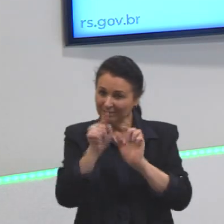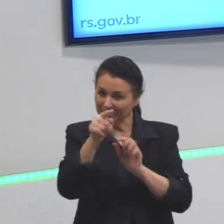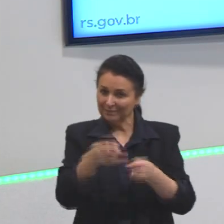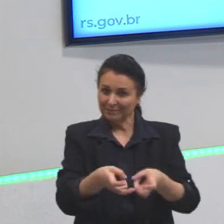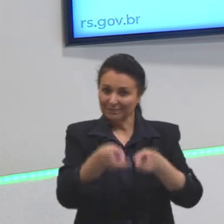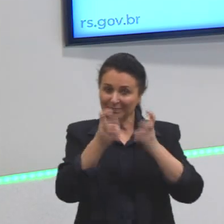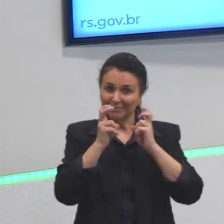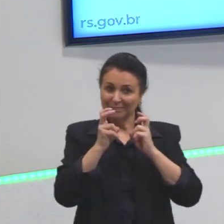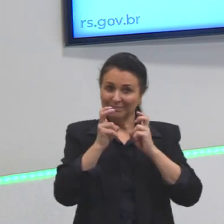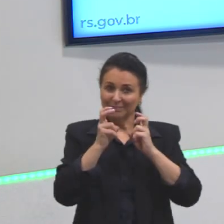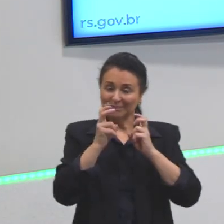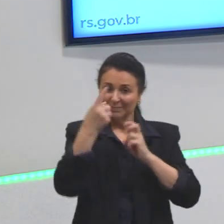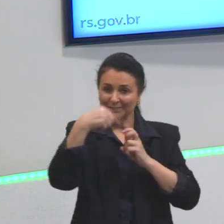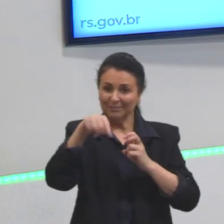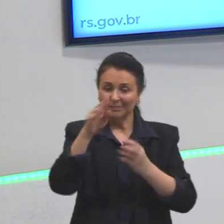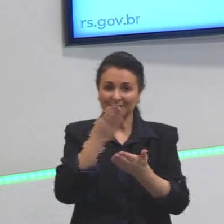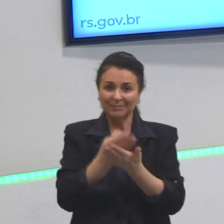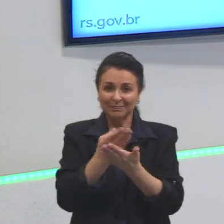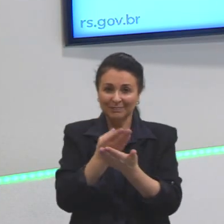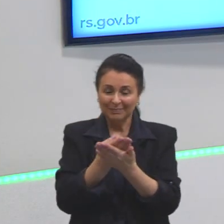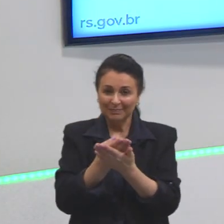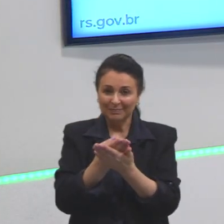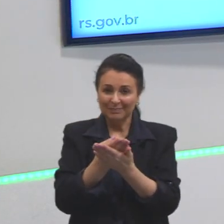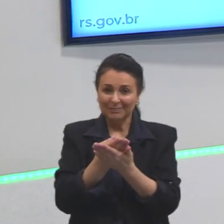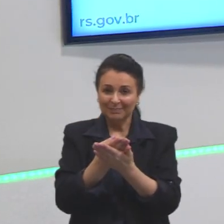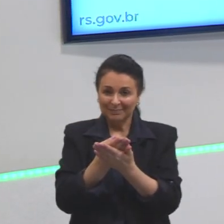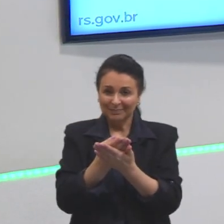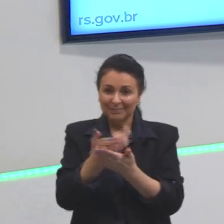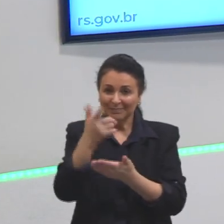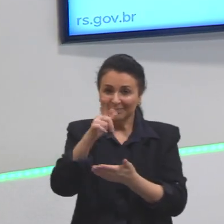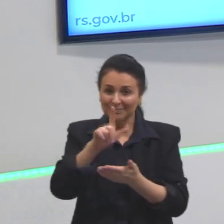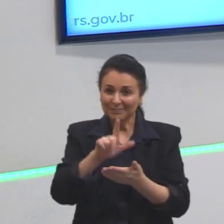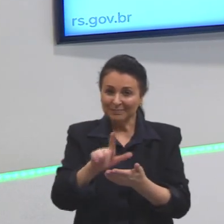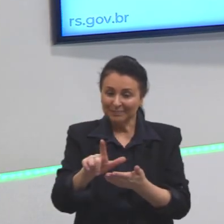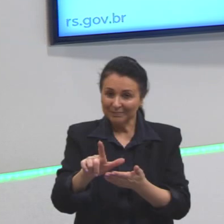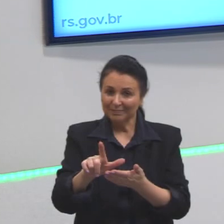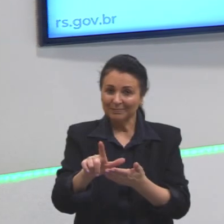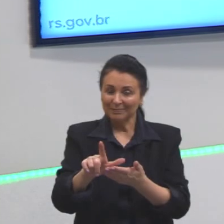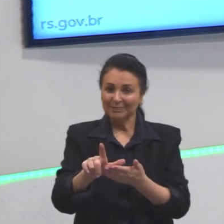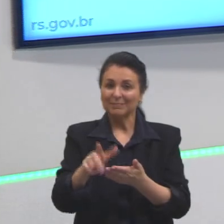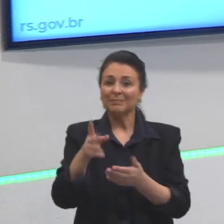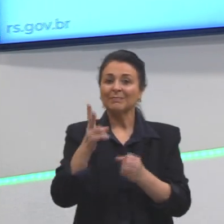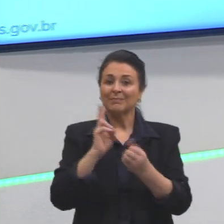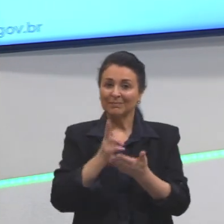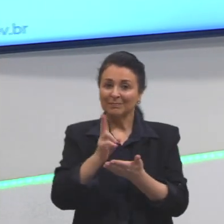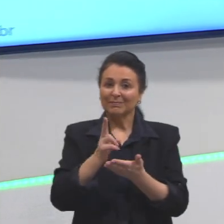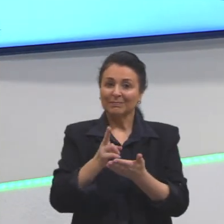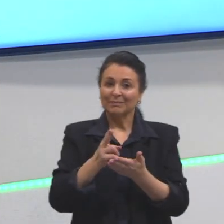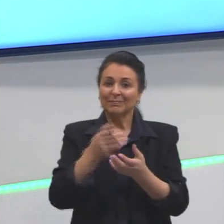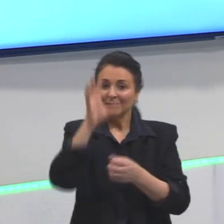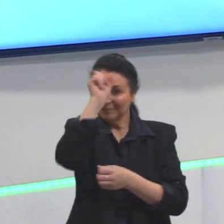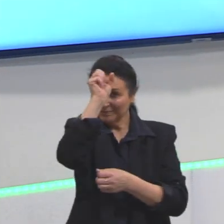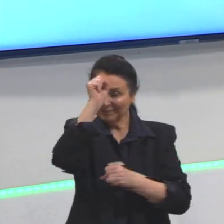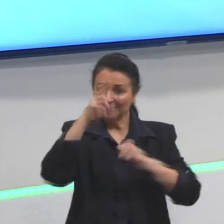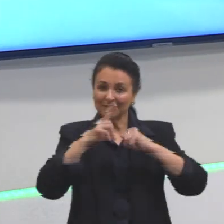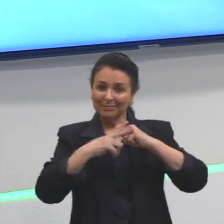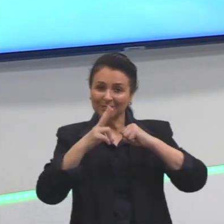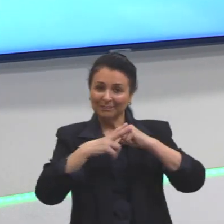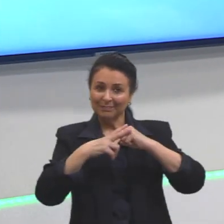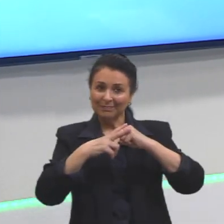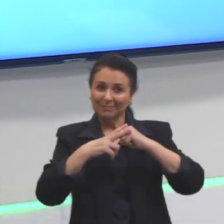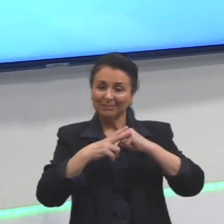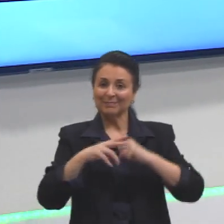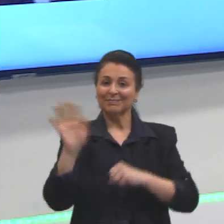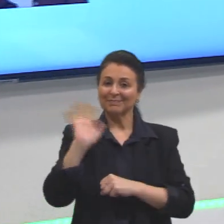E, na próxima aula, nós nos vemos, então, com a segunda parte dos tempos verbais. See you.